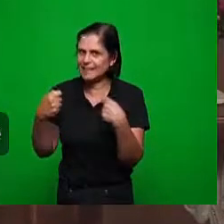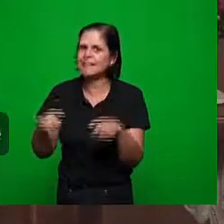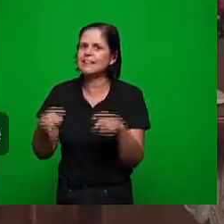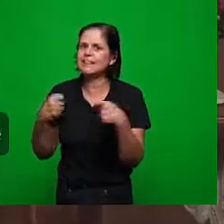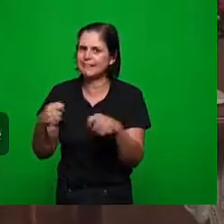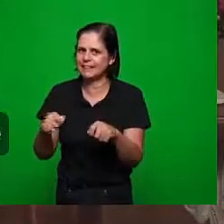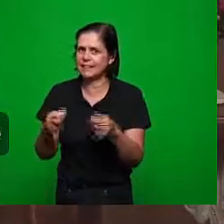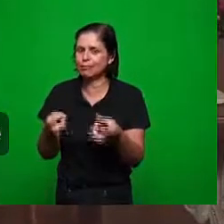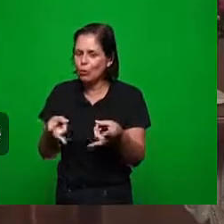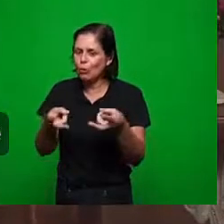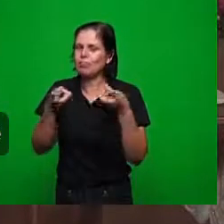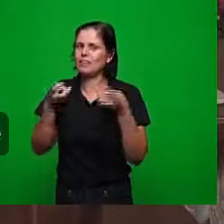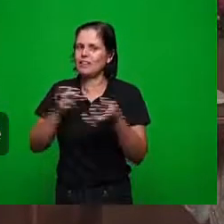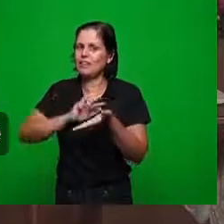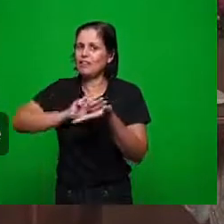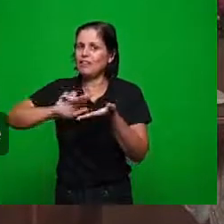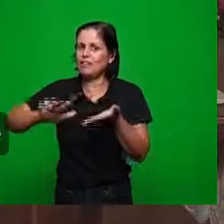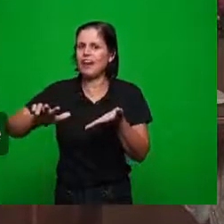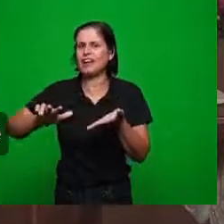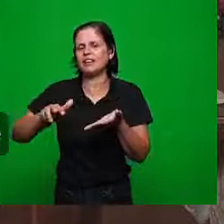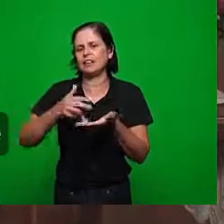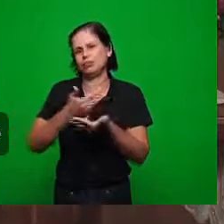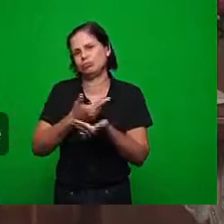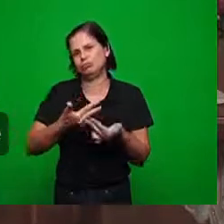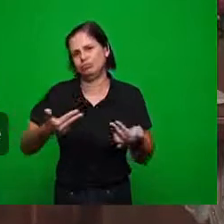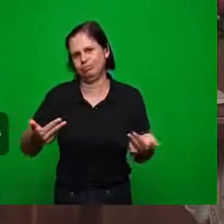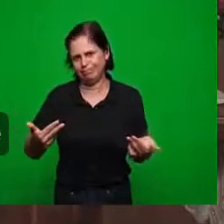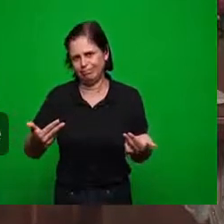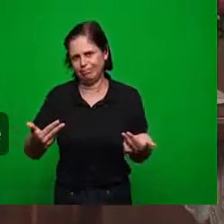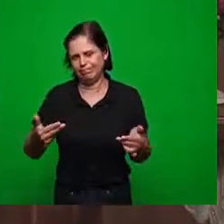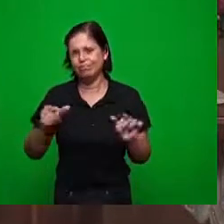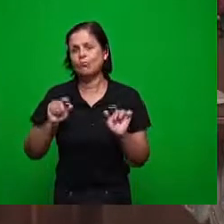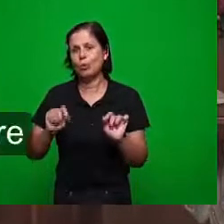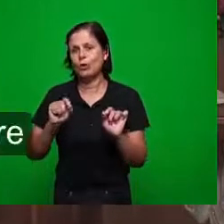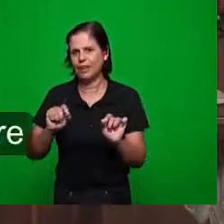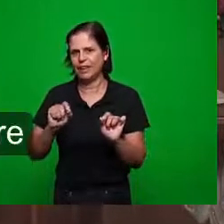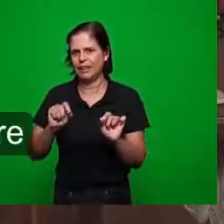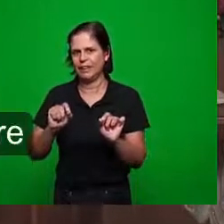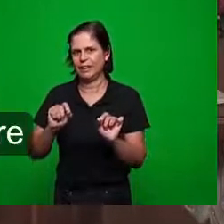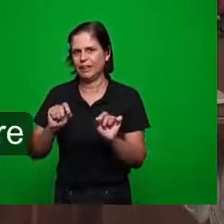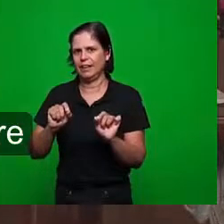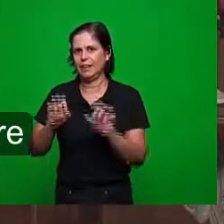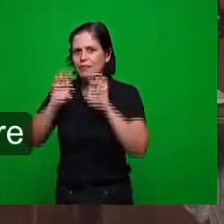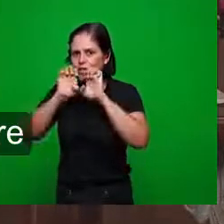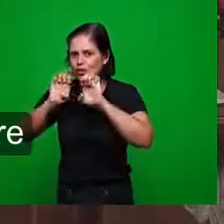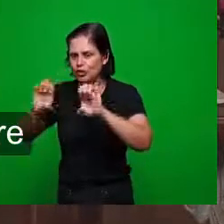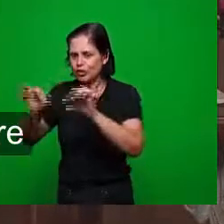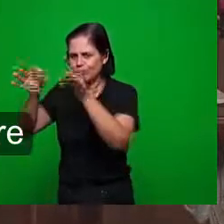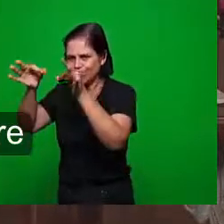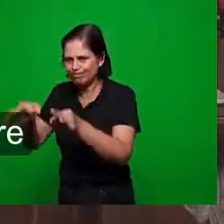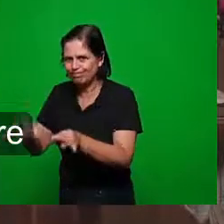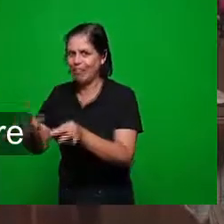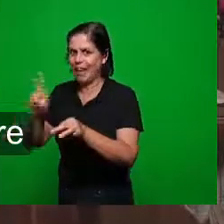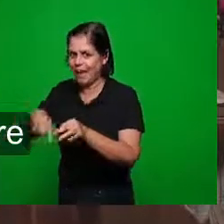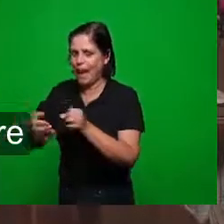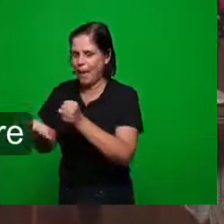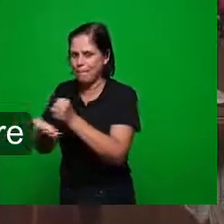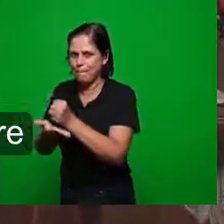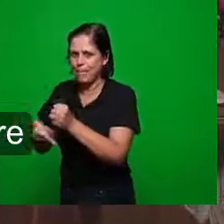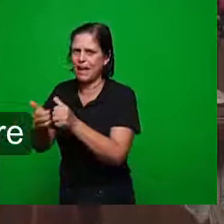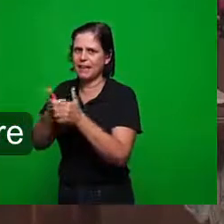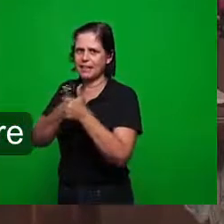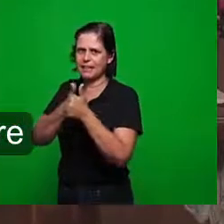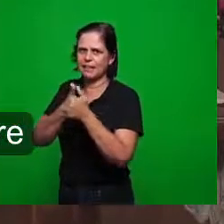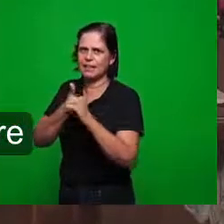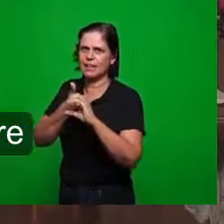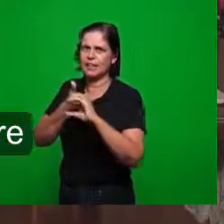que ser observados que estão são a paz do cristianismo da igreja hoje